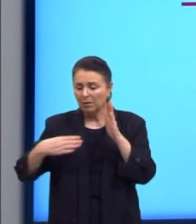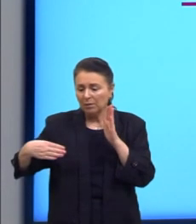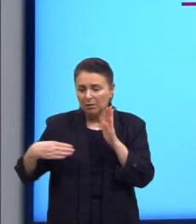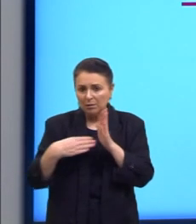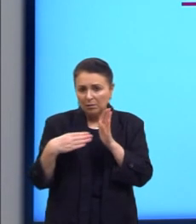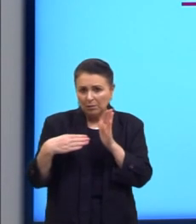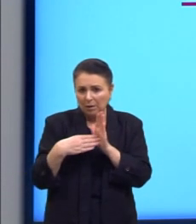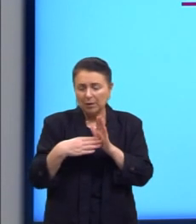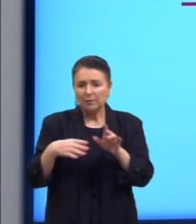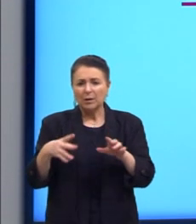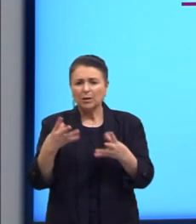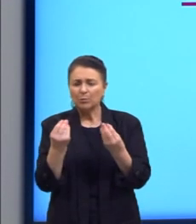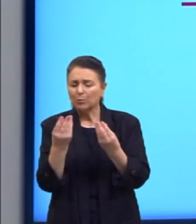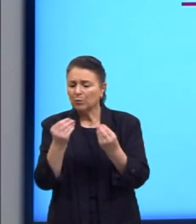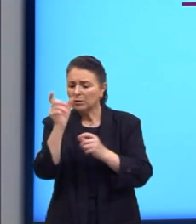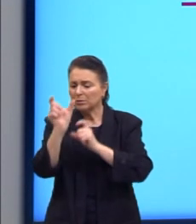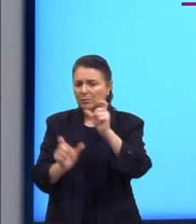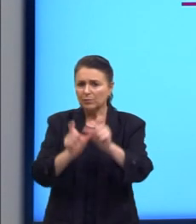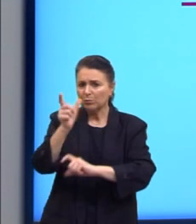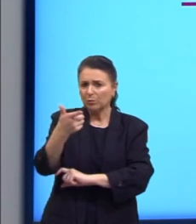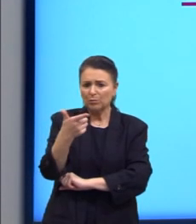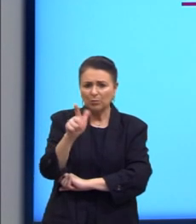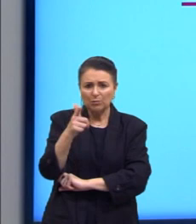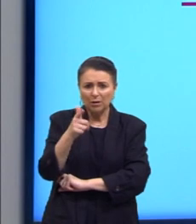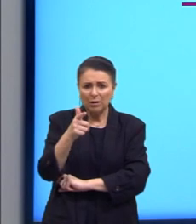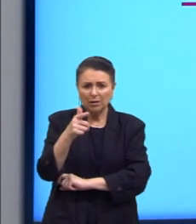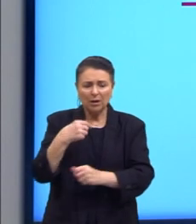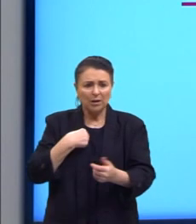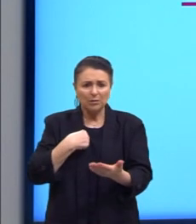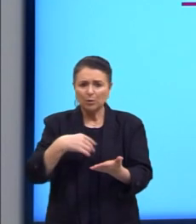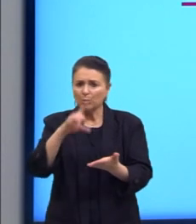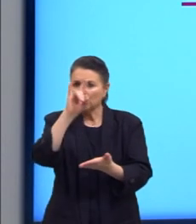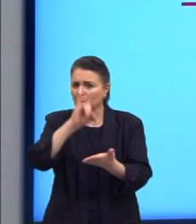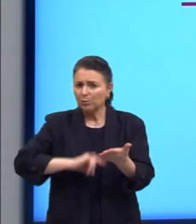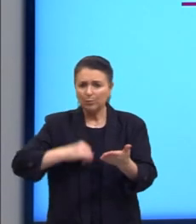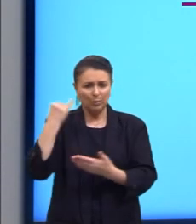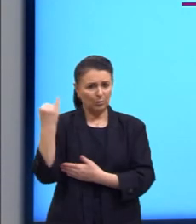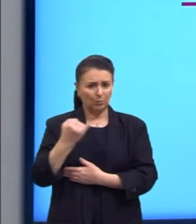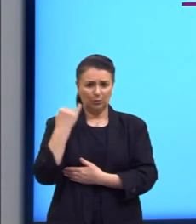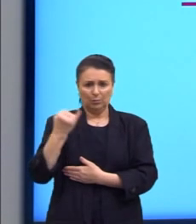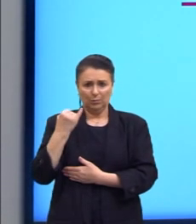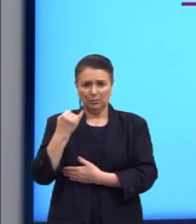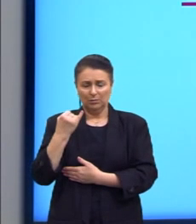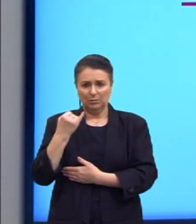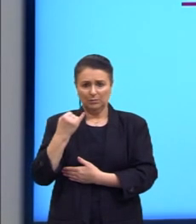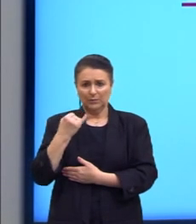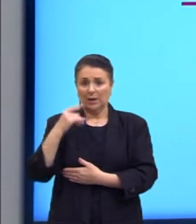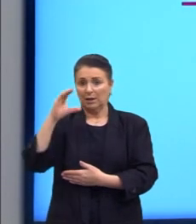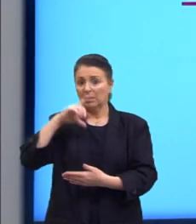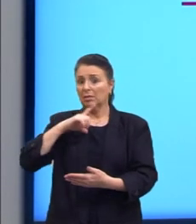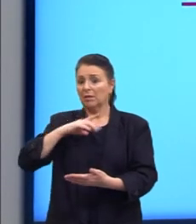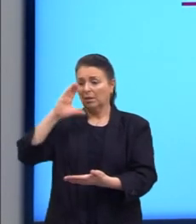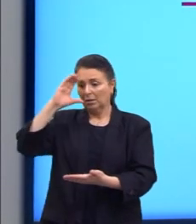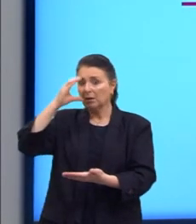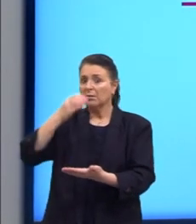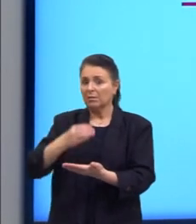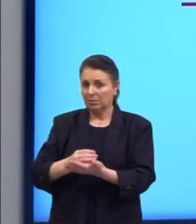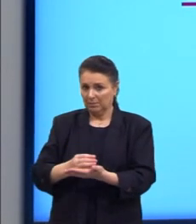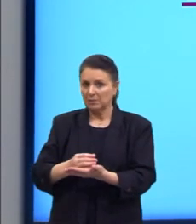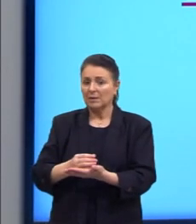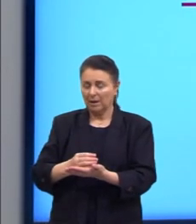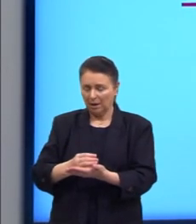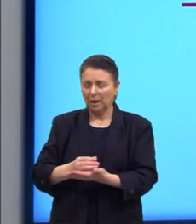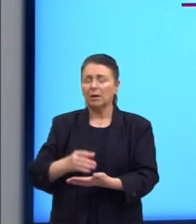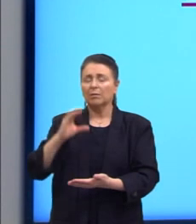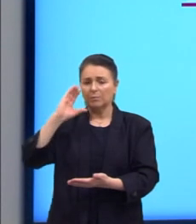impede que tantas pessoas não se registrem. E aí, sinalizado em amarelo, está a tese, porque essa é uma tese construída